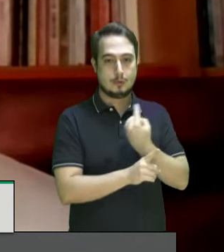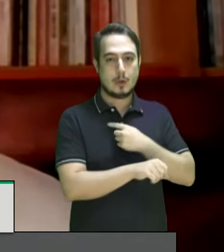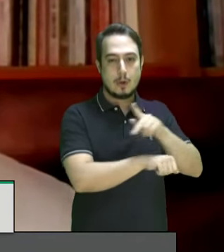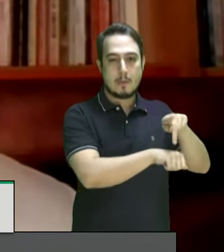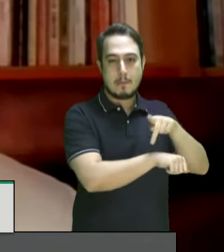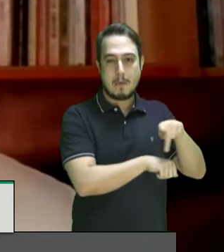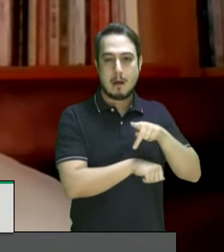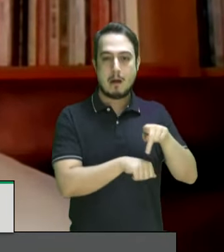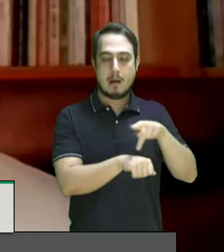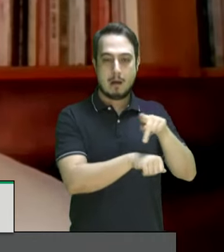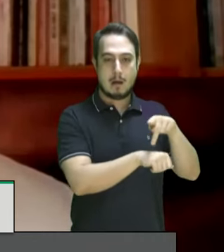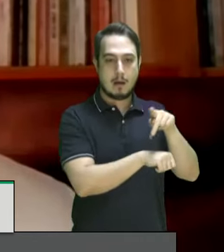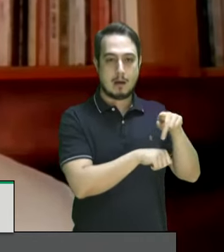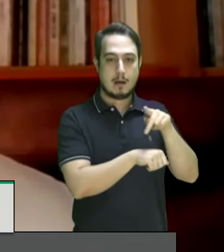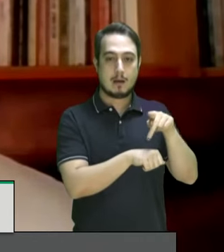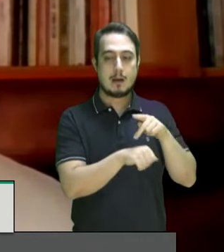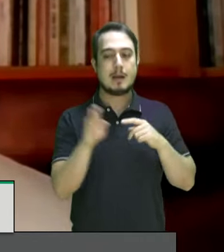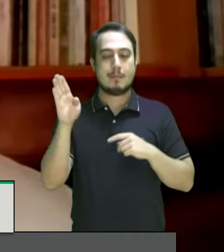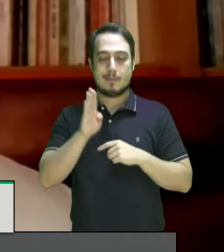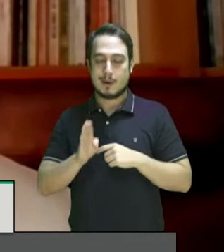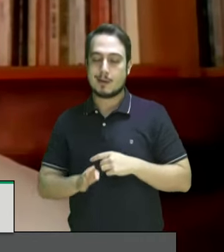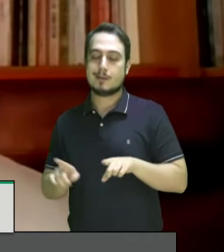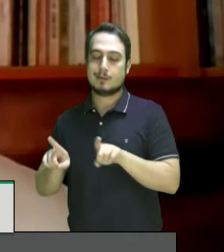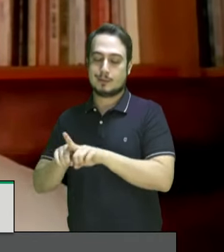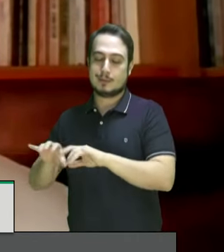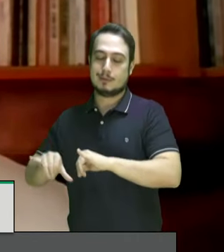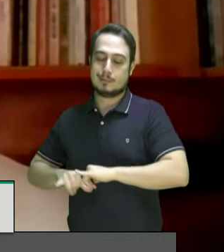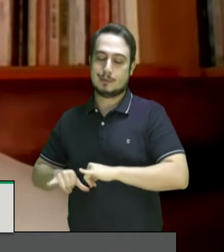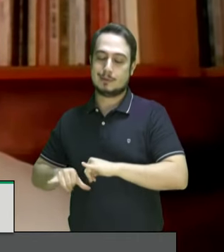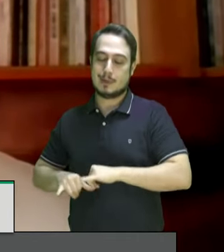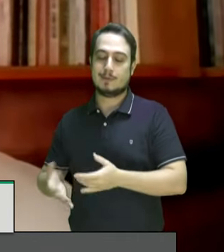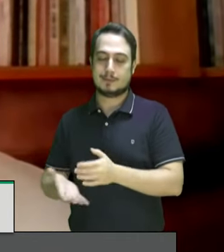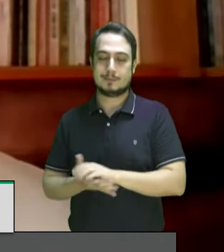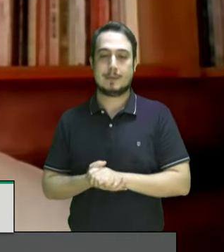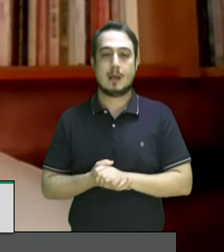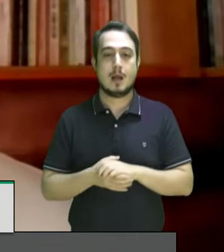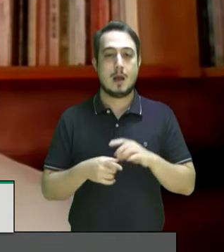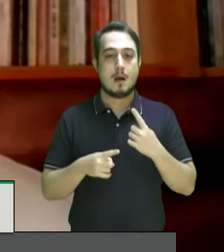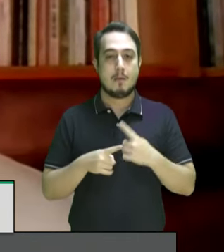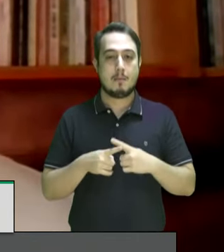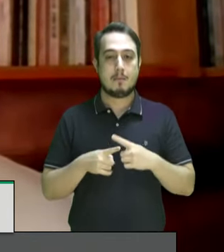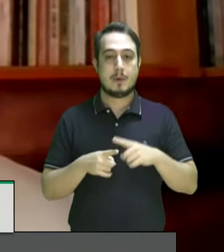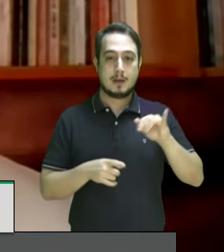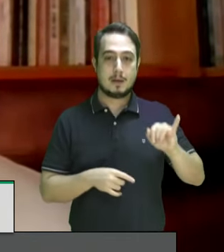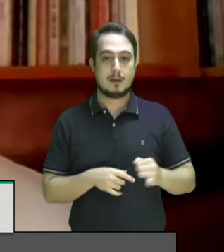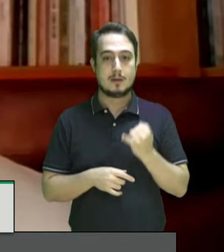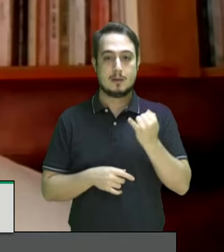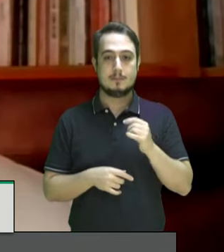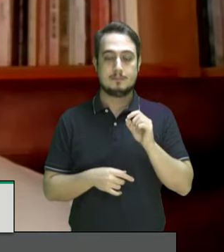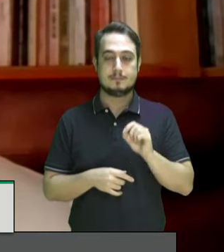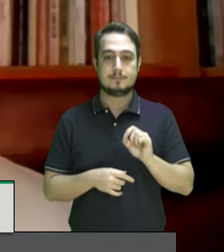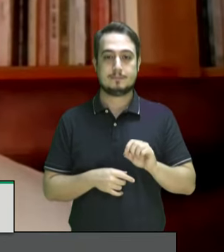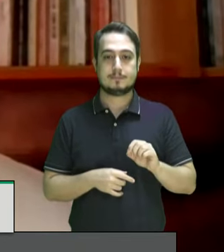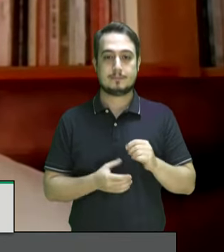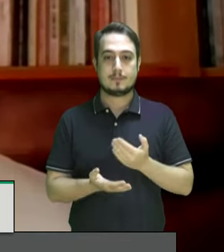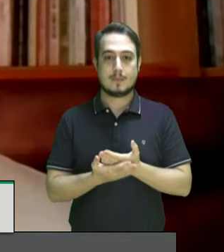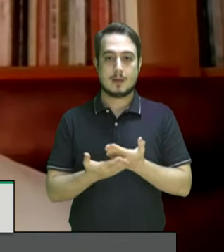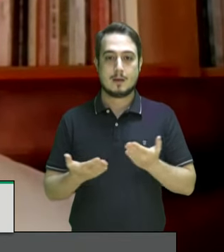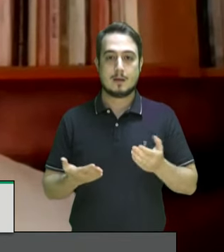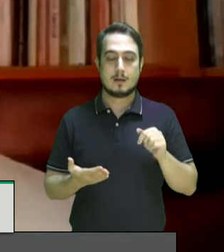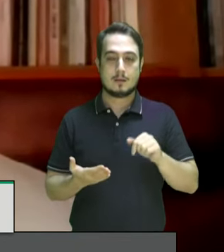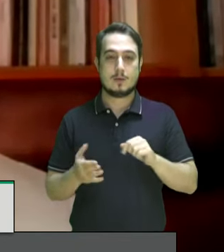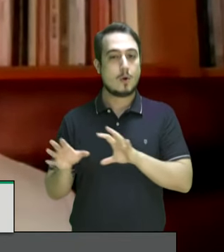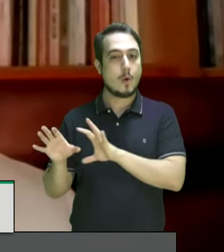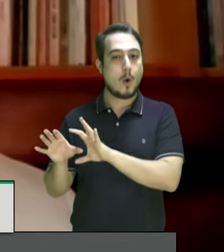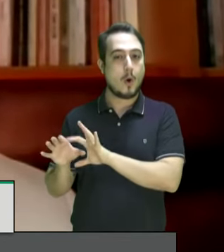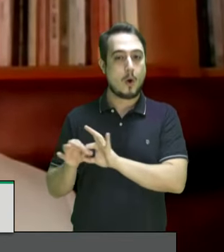e Brasil não escapa a este fenômeno. Pero quero tomar esta oportunidade já que estamos aqui em um